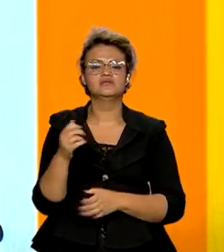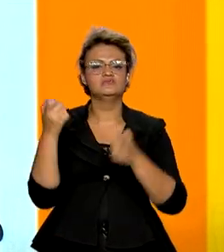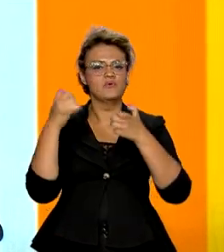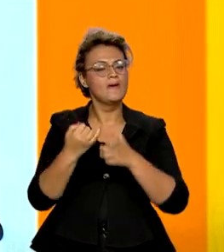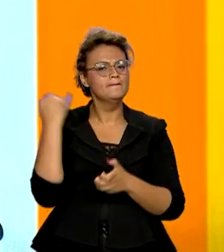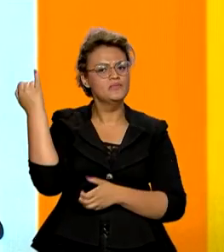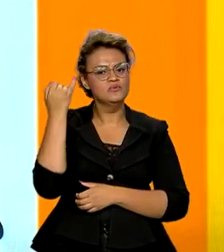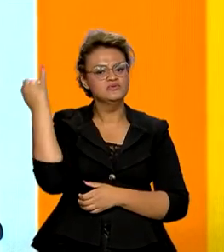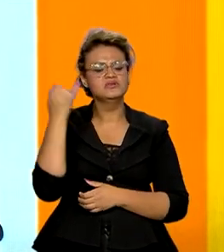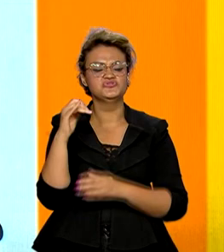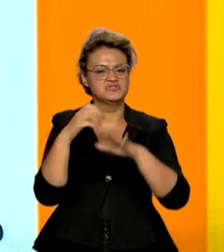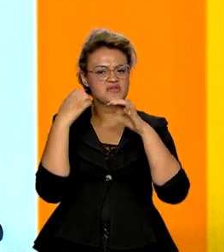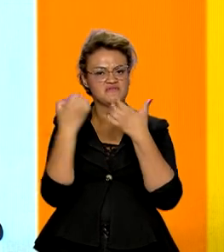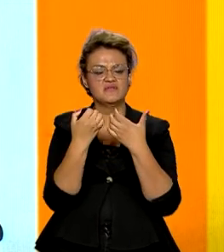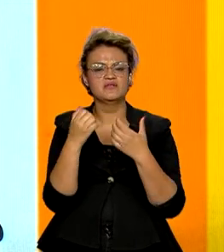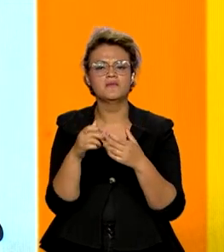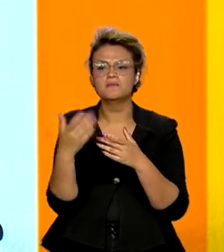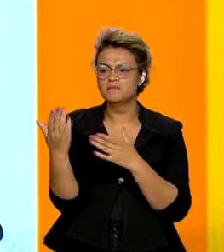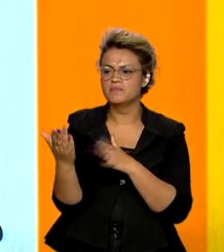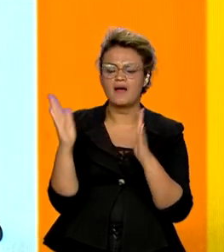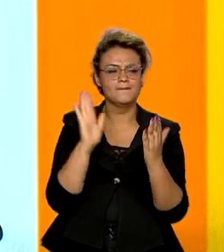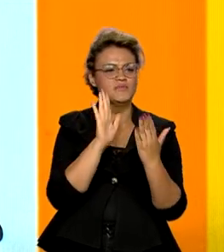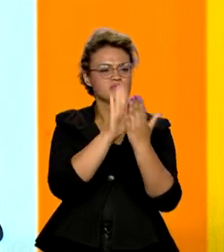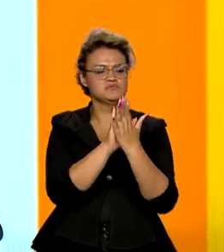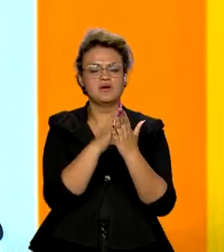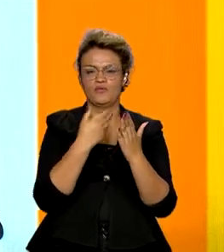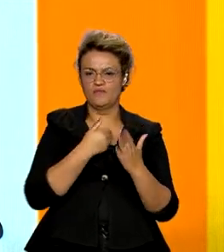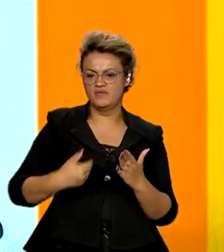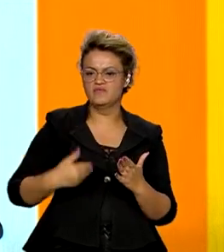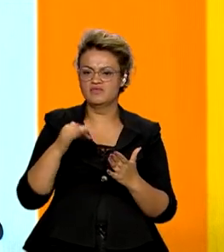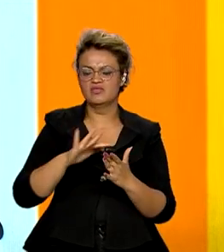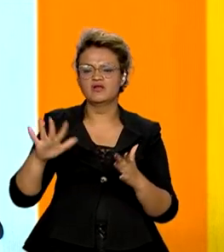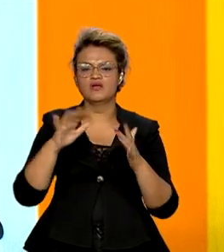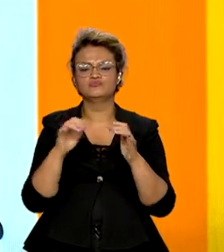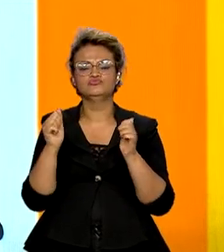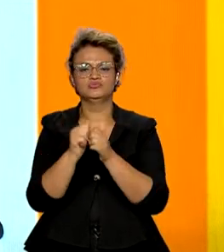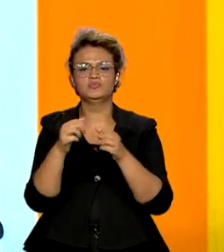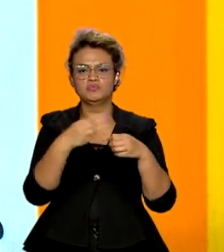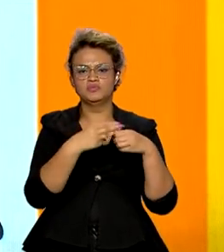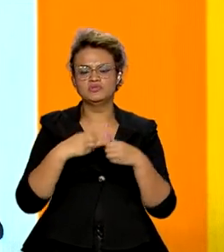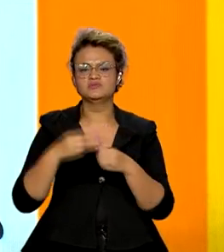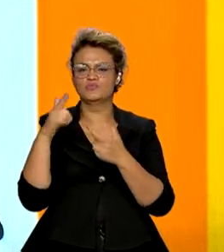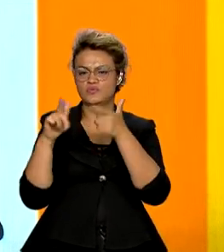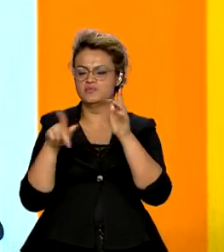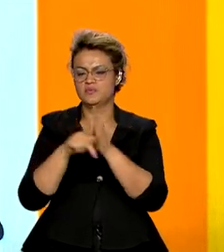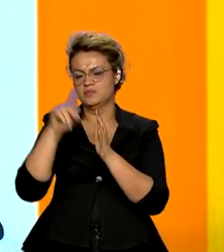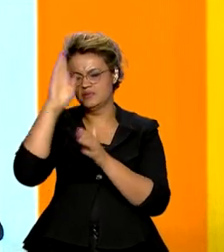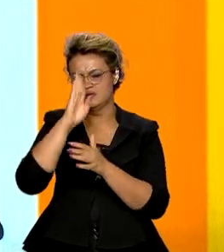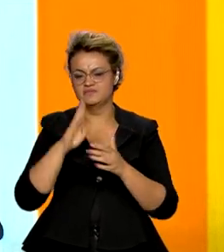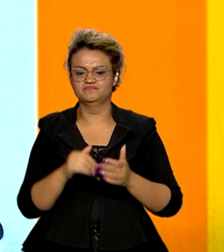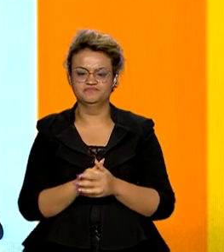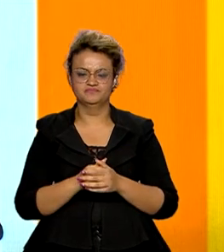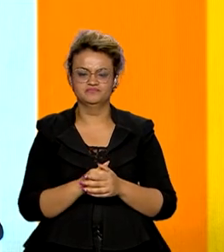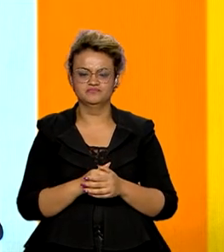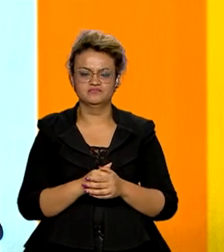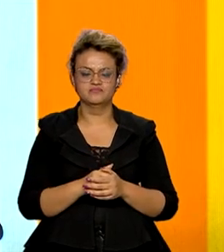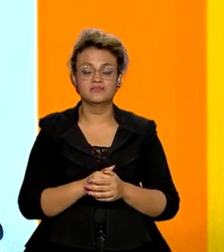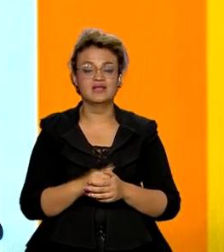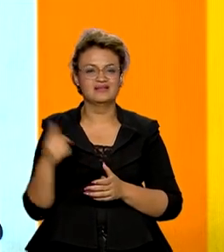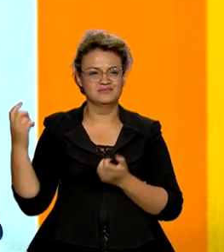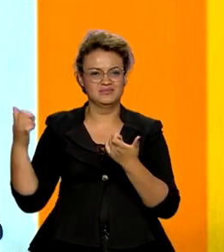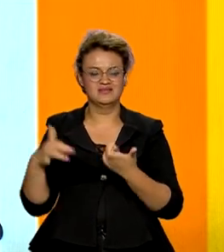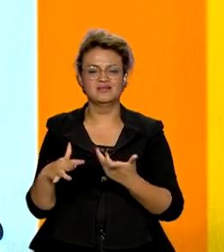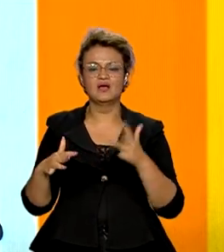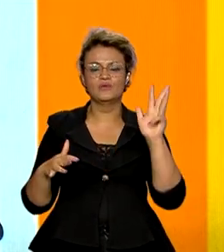importância do evento para aproximar o governo federal dos municípios brasileiros. O presidente Lula